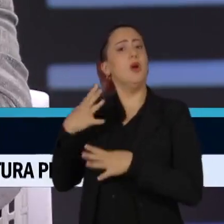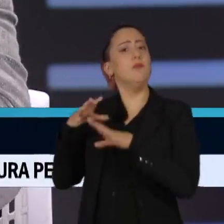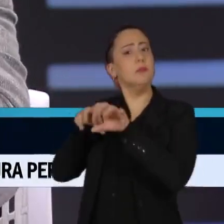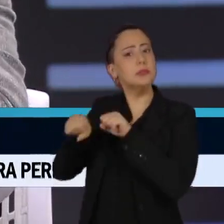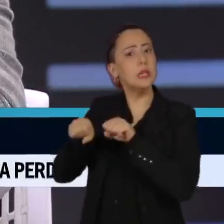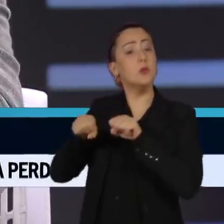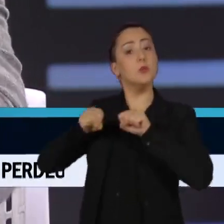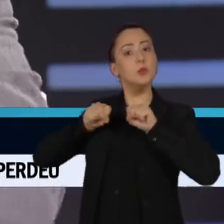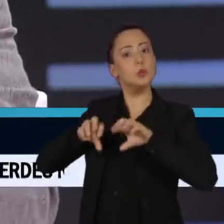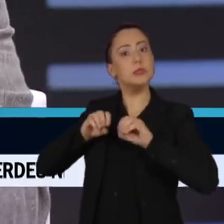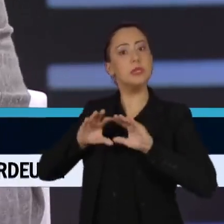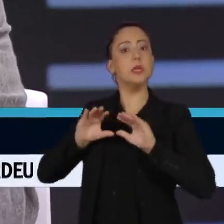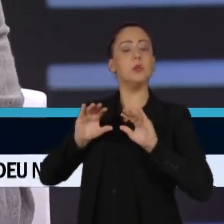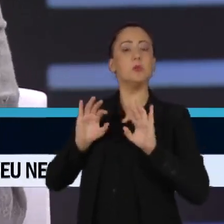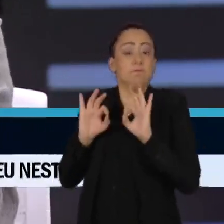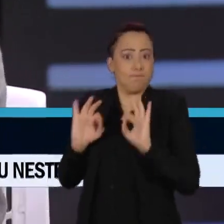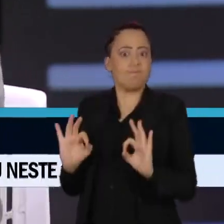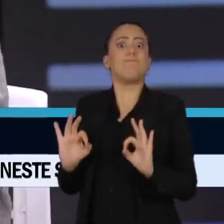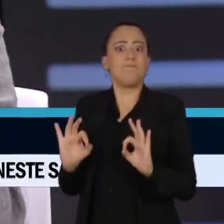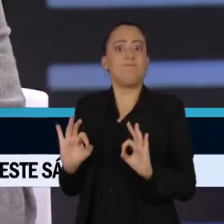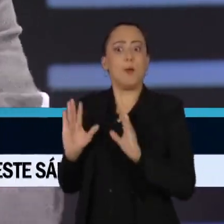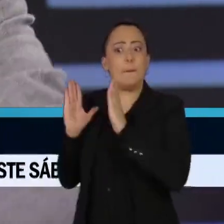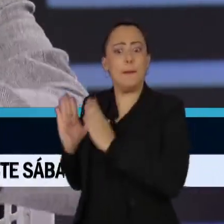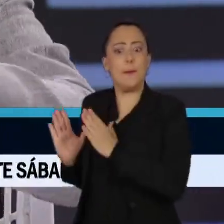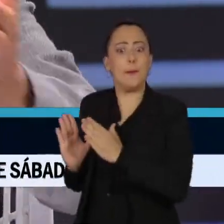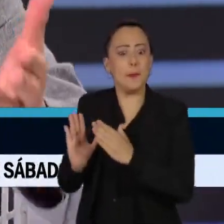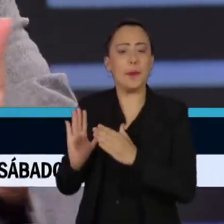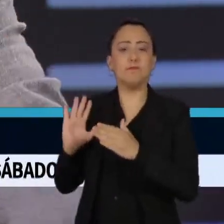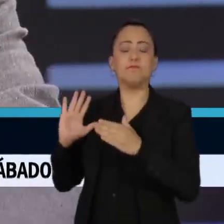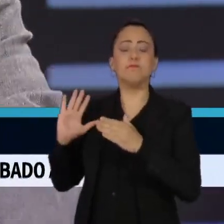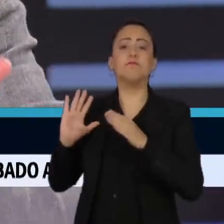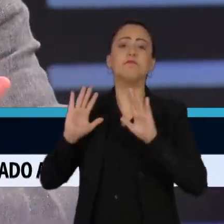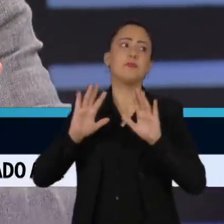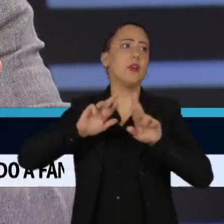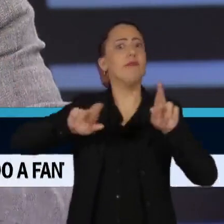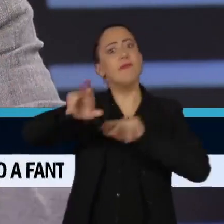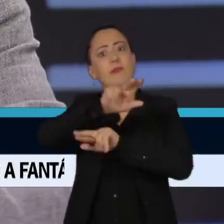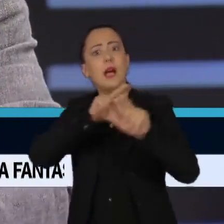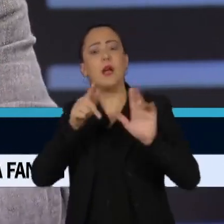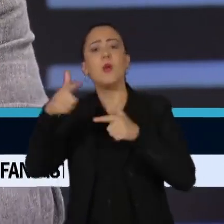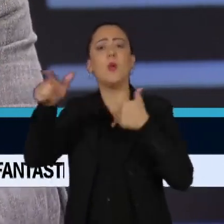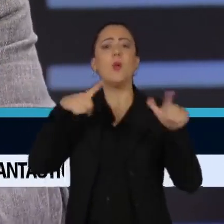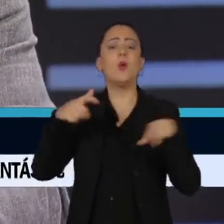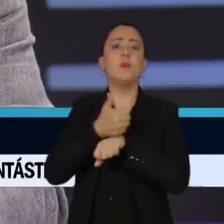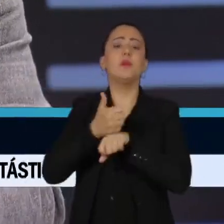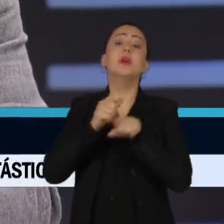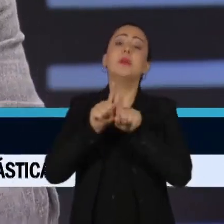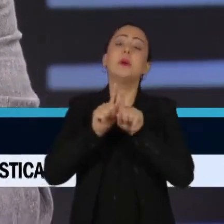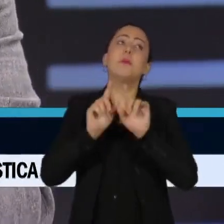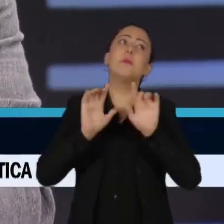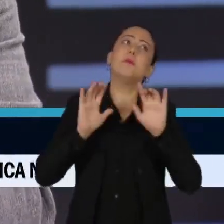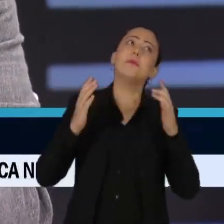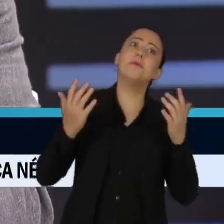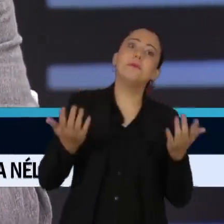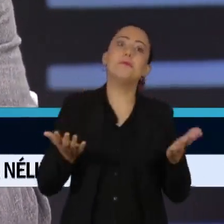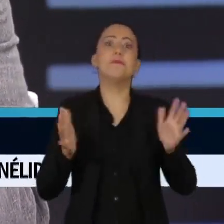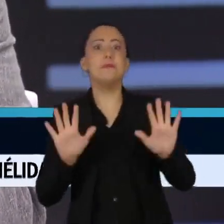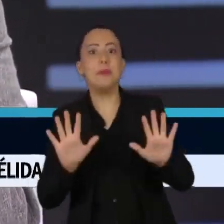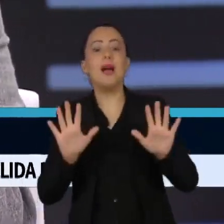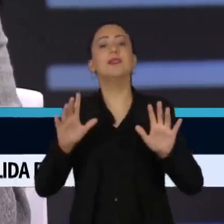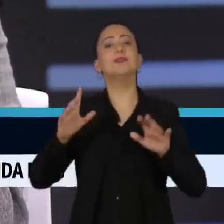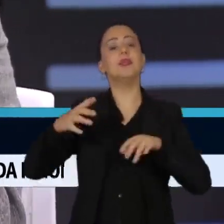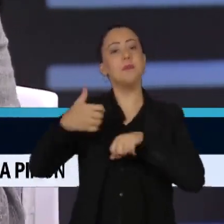educação muito boa e seria, assim como várias outras carreiras, é claro que são